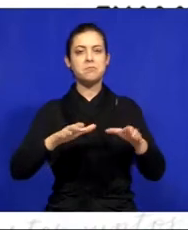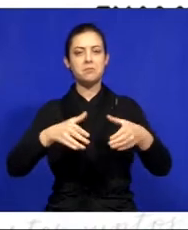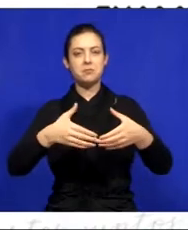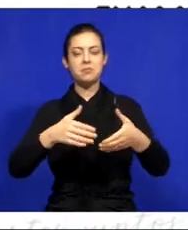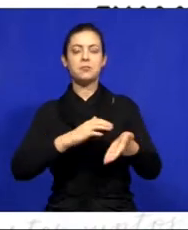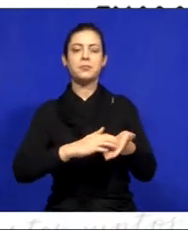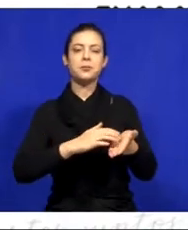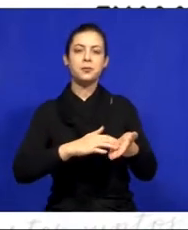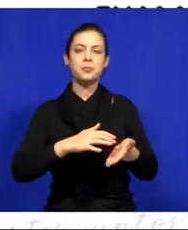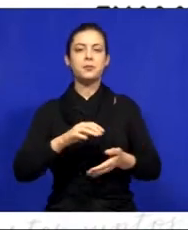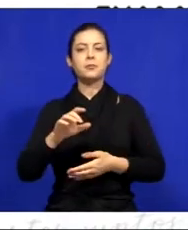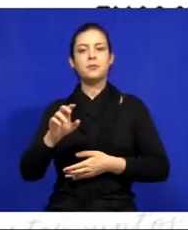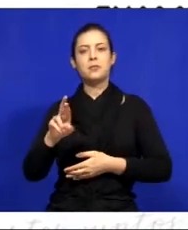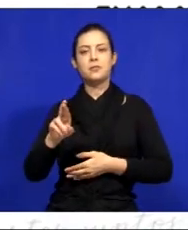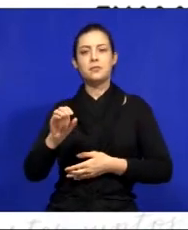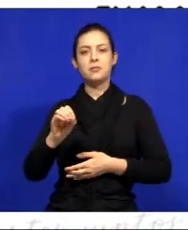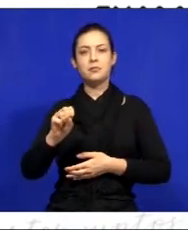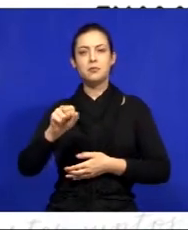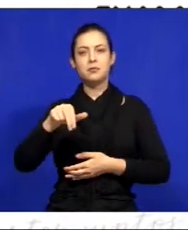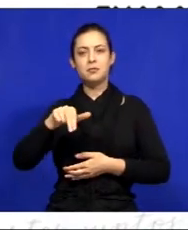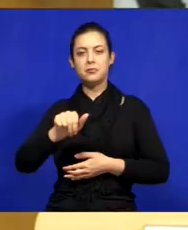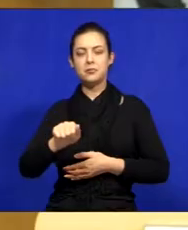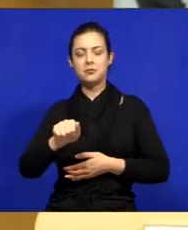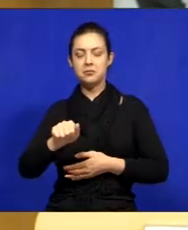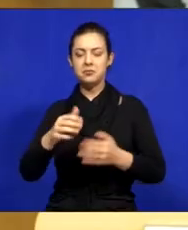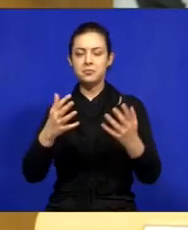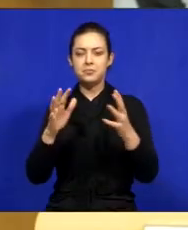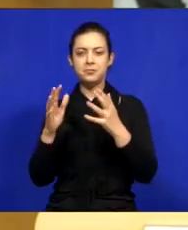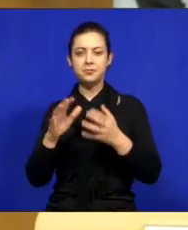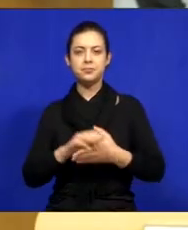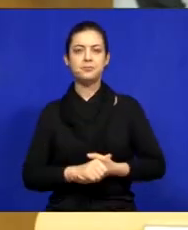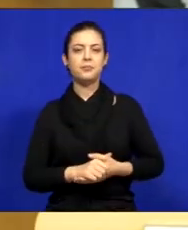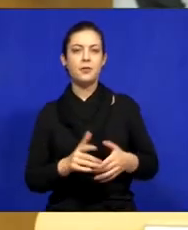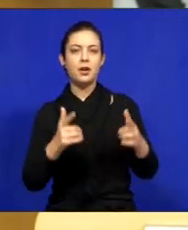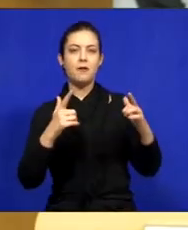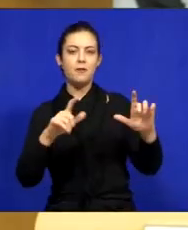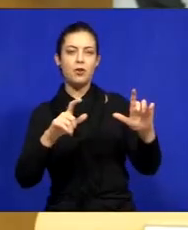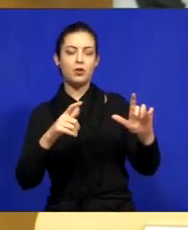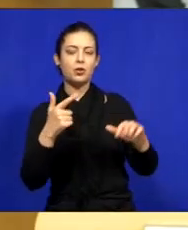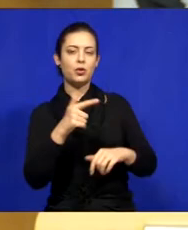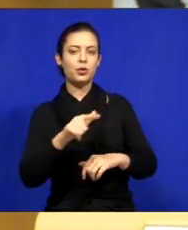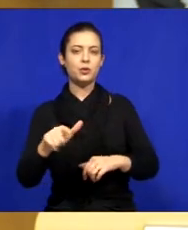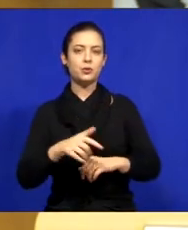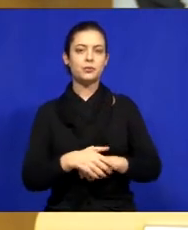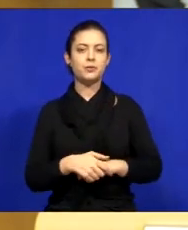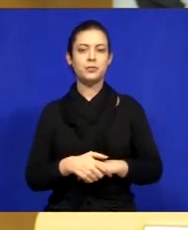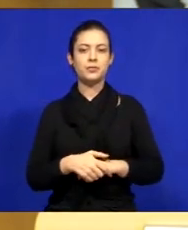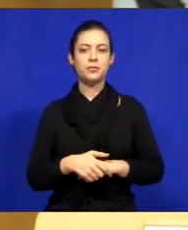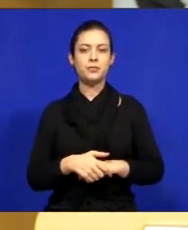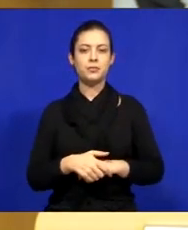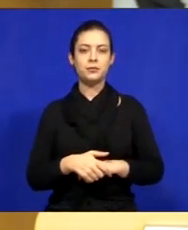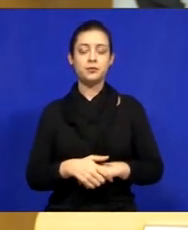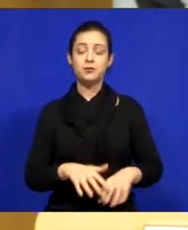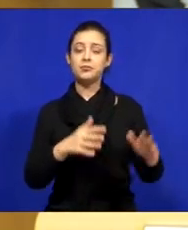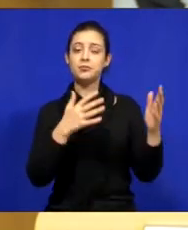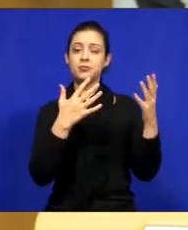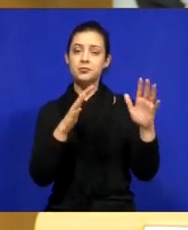Secretaria de Saúde, doutora Rosana Gravena. Próxima foto, eu gostaria também de parabenizar